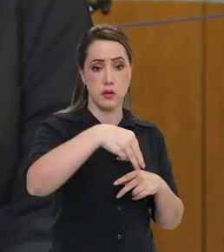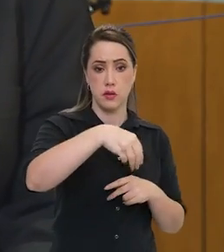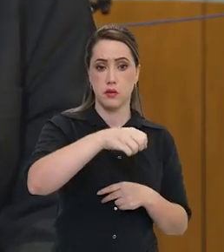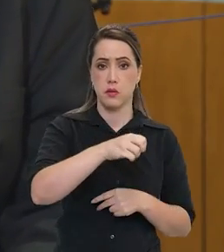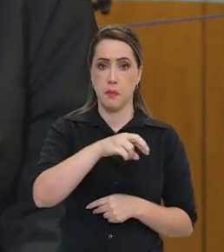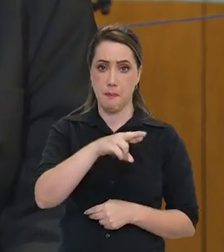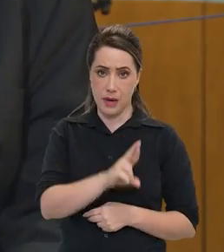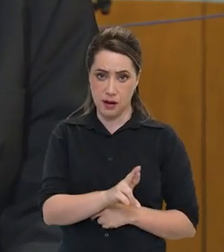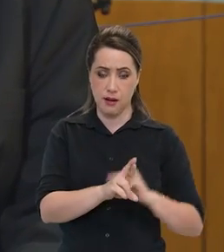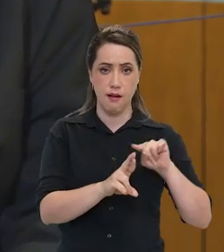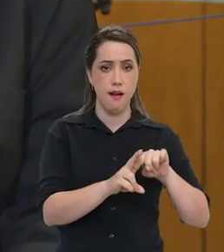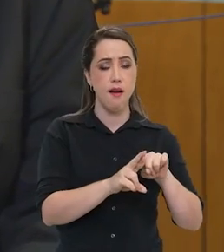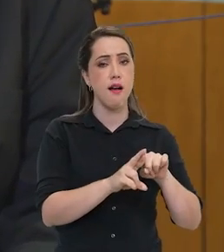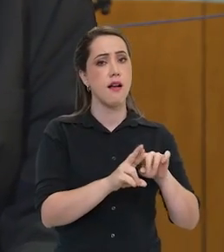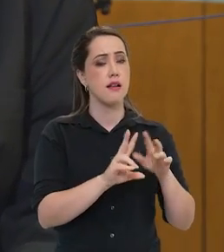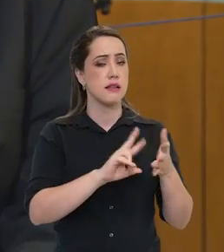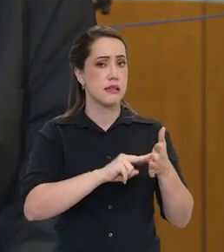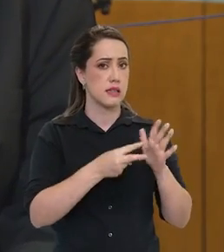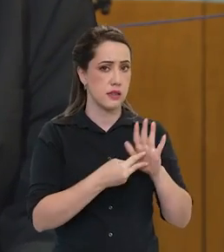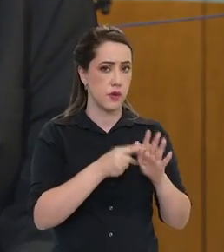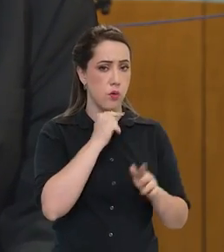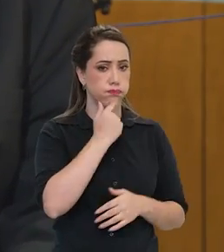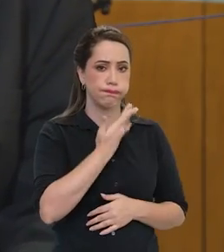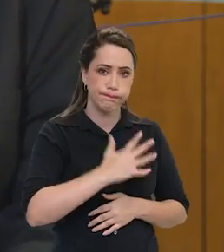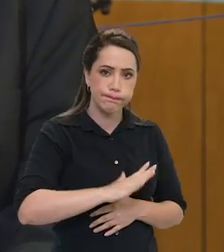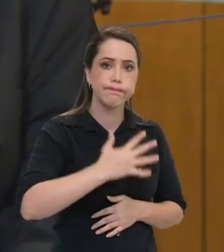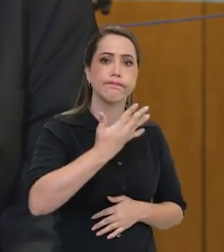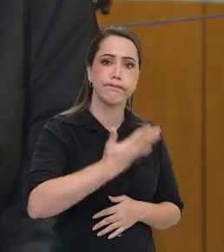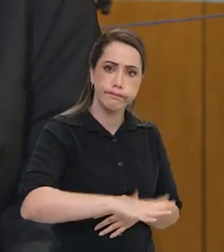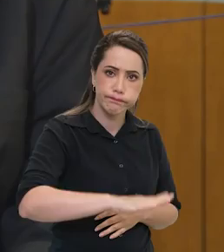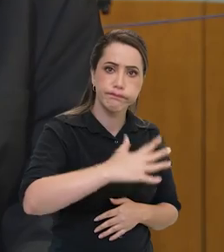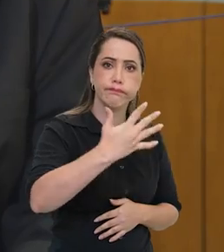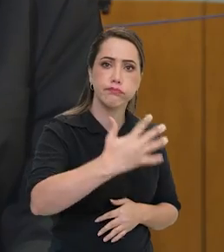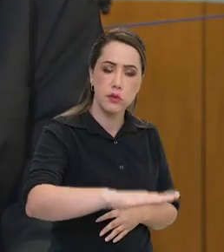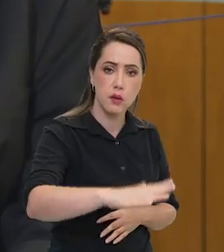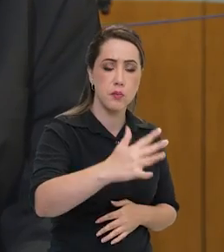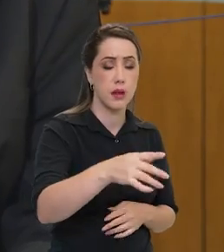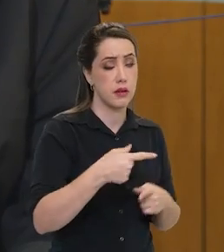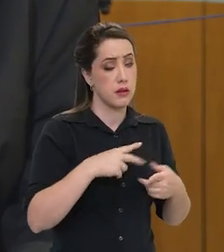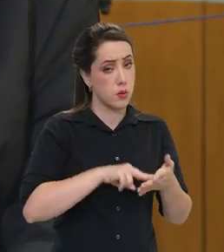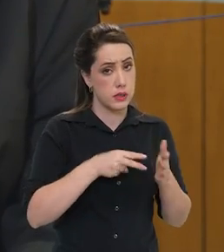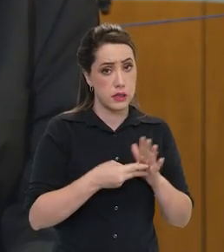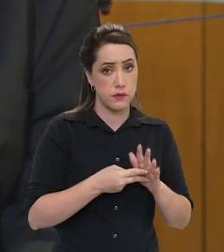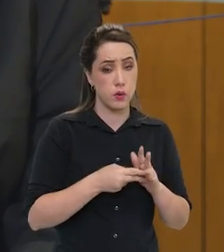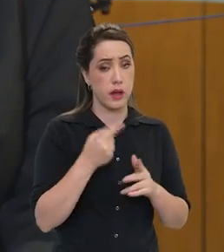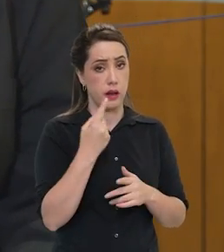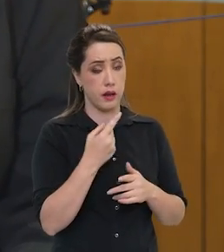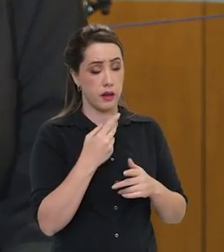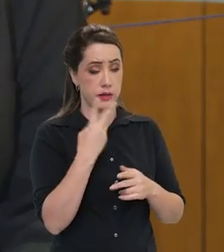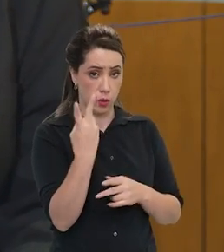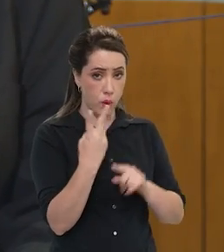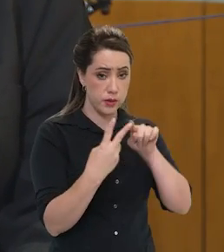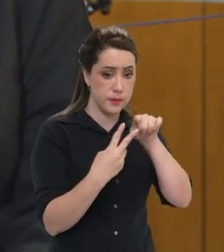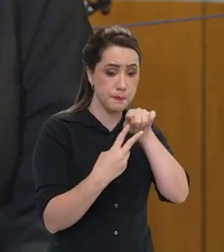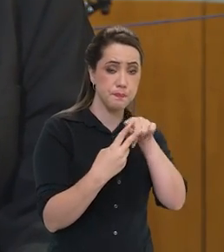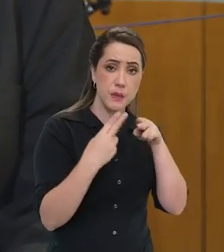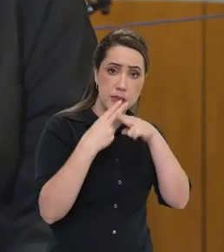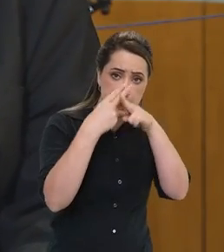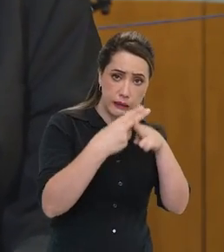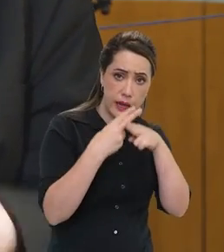tem no nome final de Sabe Amar, tem a ver com o marítimo, marinho. Então, é um satélite. Na realidade, são dois.